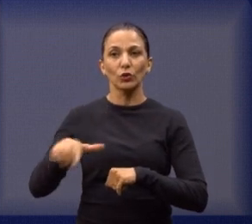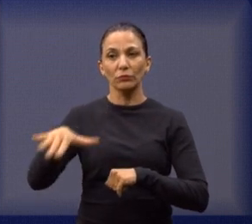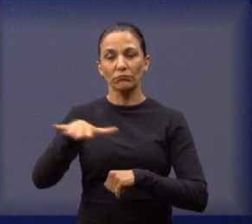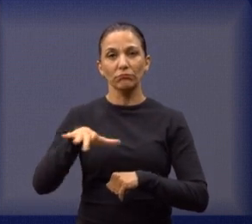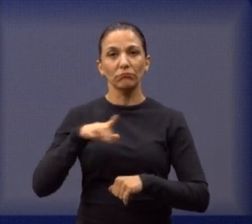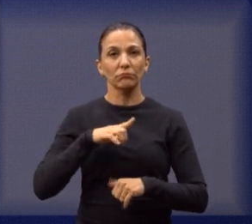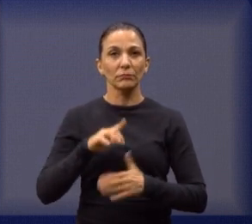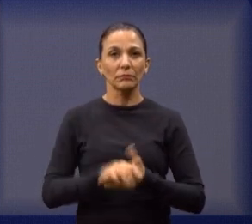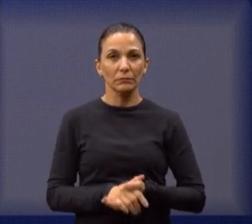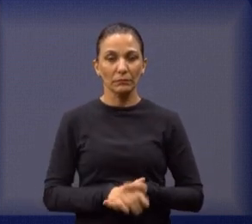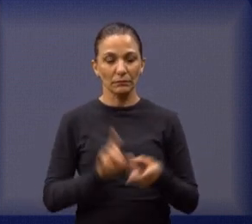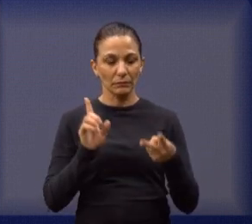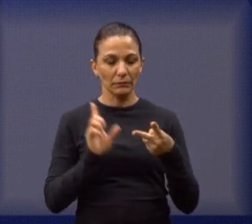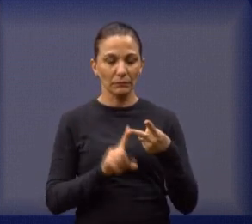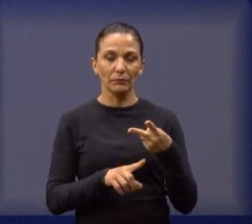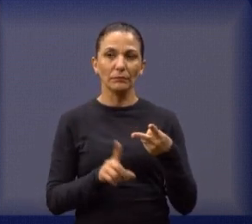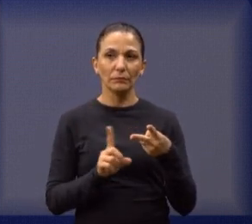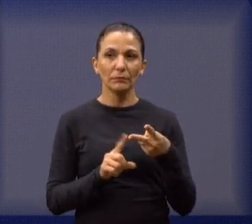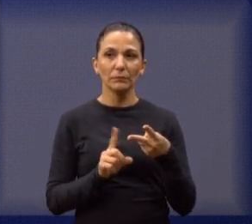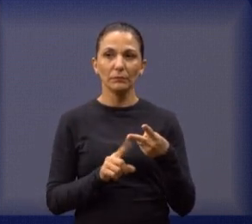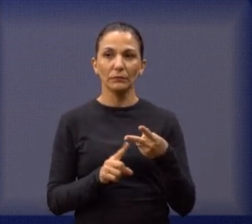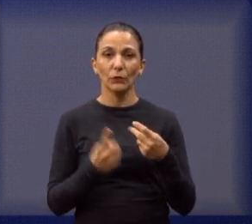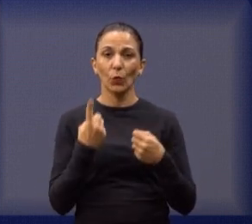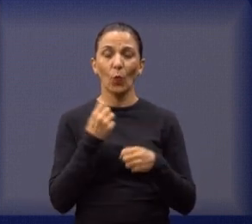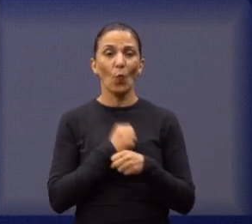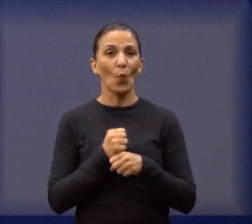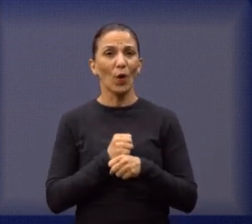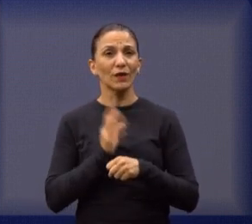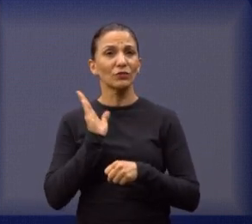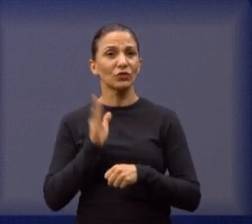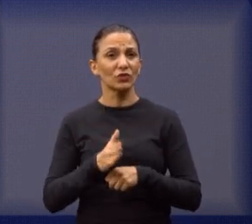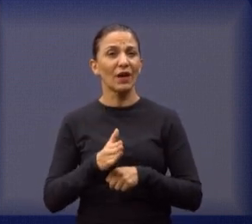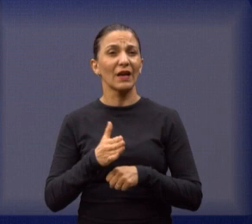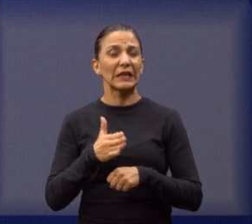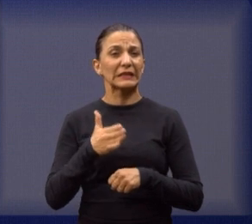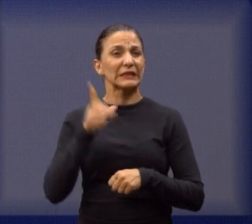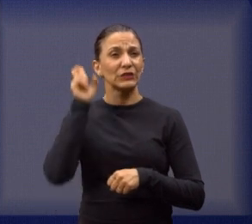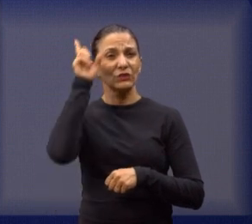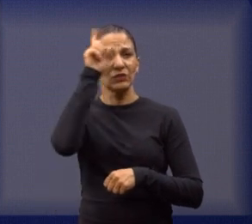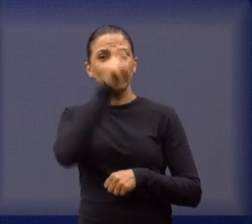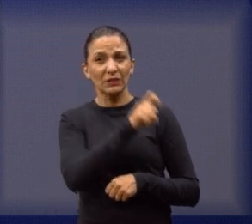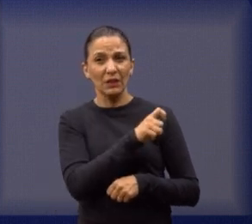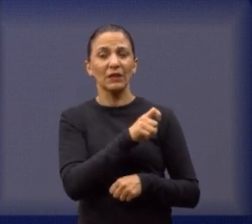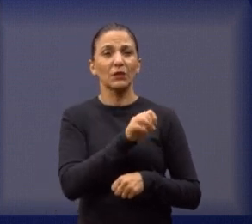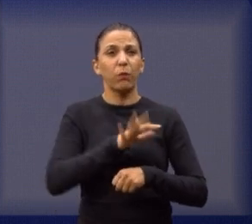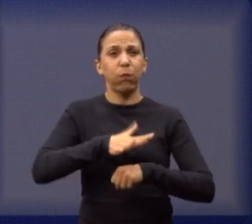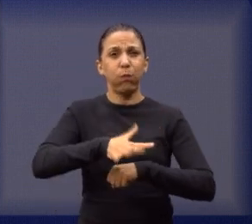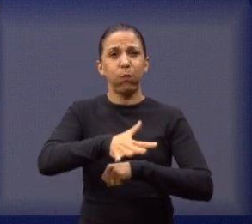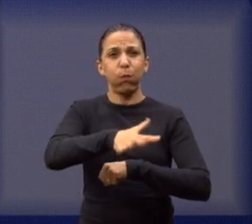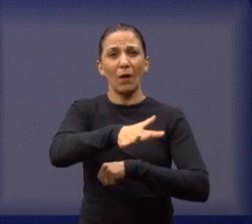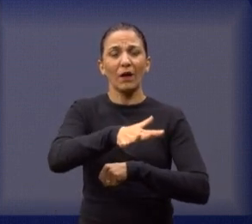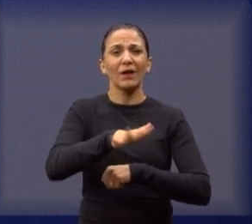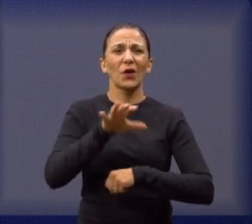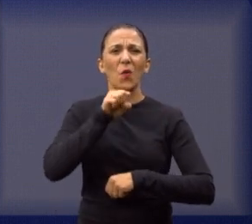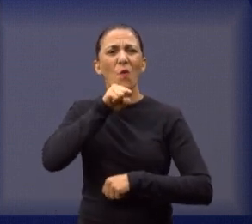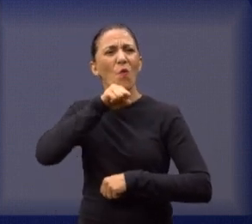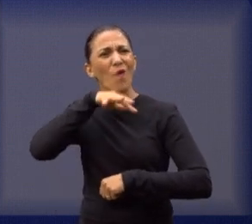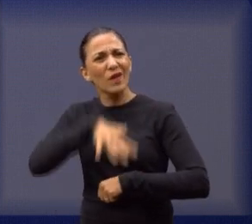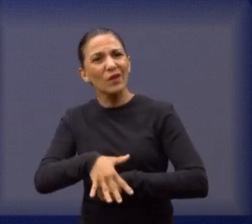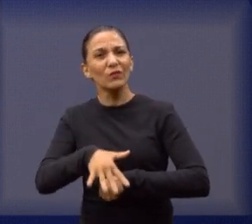e a outra, ali fazia mais de um ano que estava ali intransitável, quem estava passando por ali estava vendo que estava ruim,